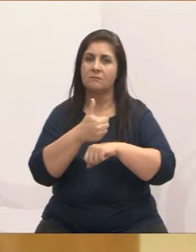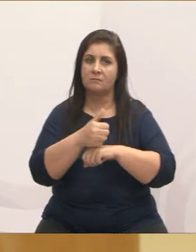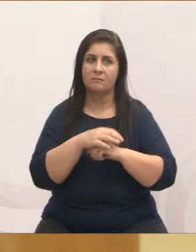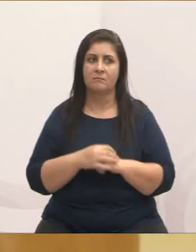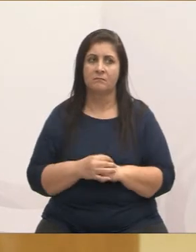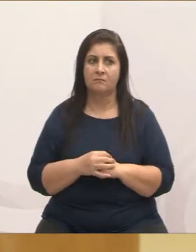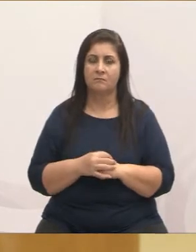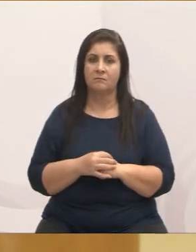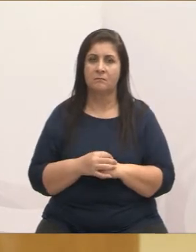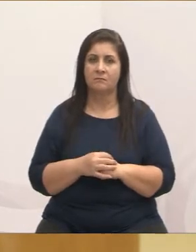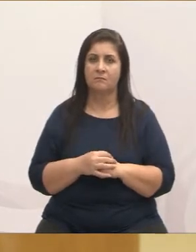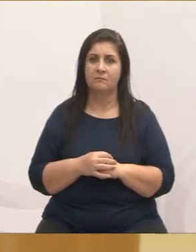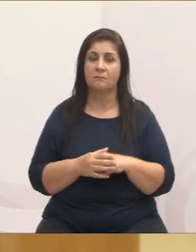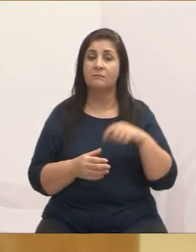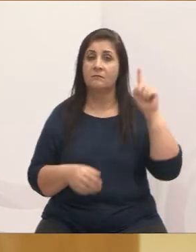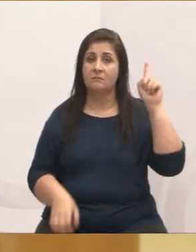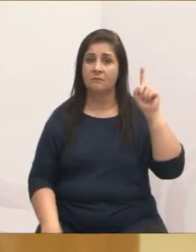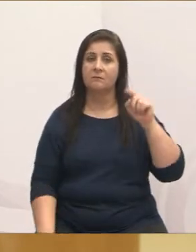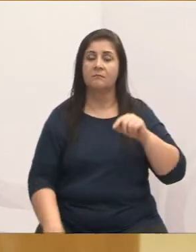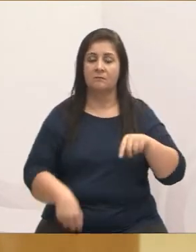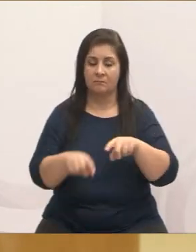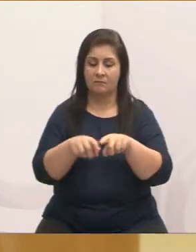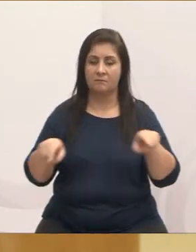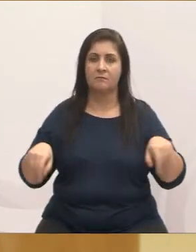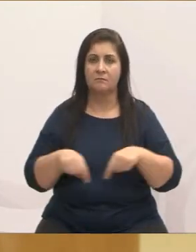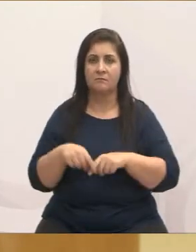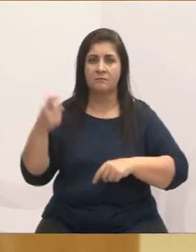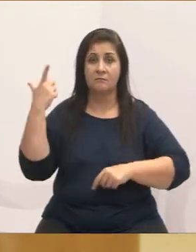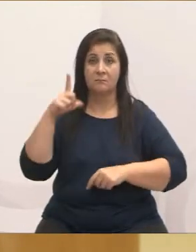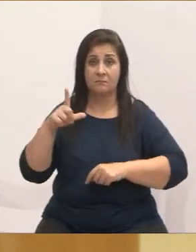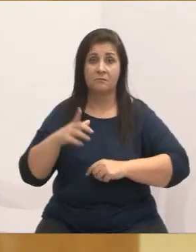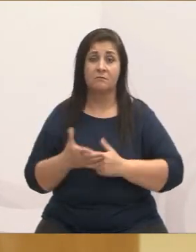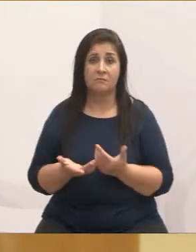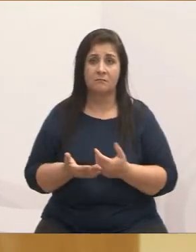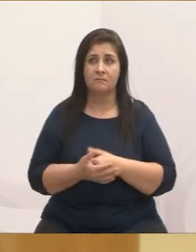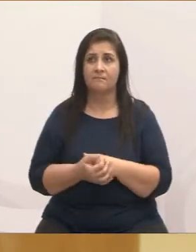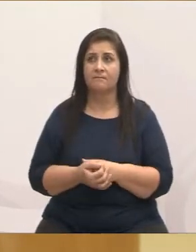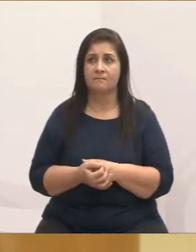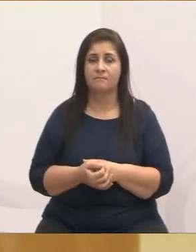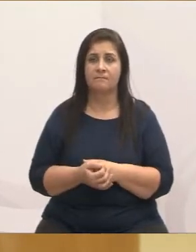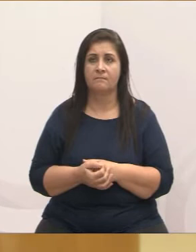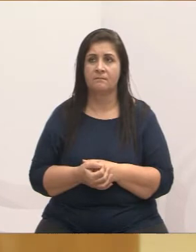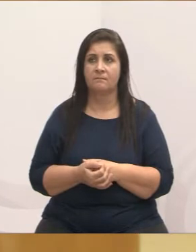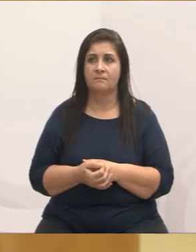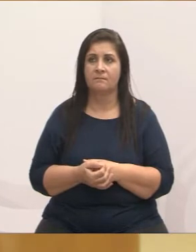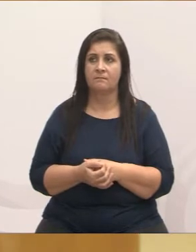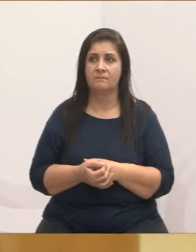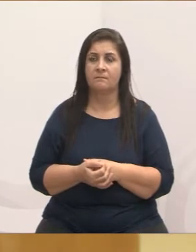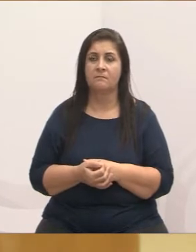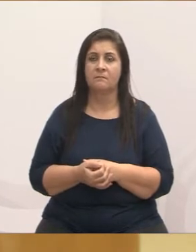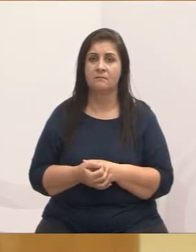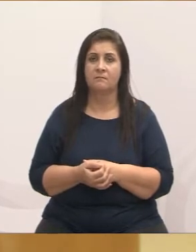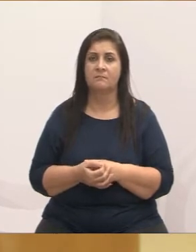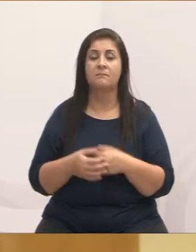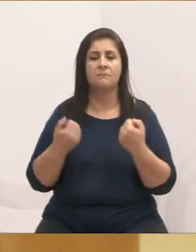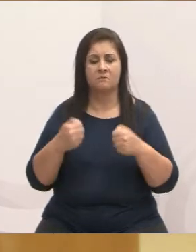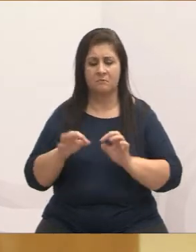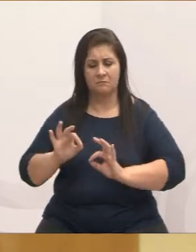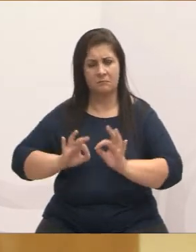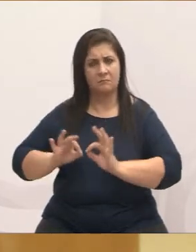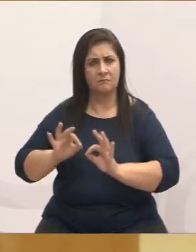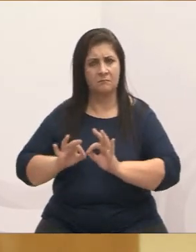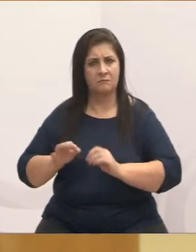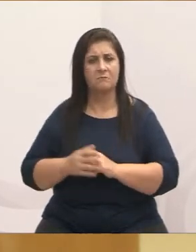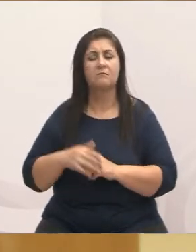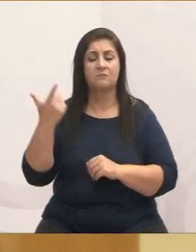gabinete, conseguimos dar conta de tudo. Até de ver denúncias. Até isso a gente averigua. Então, é uma questão de organização